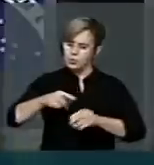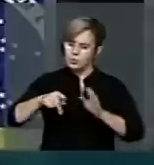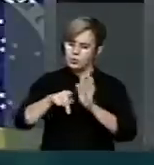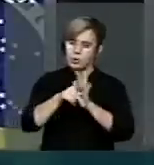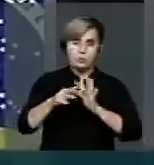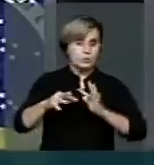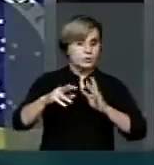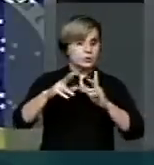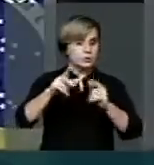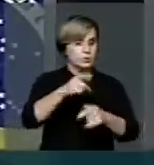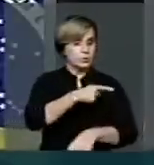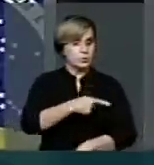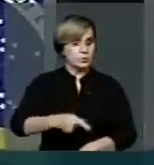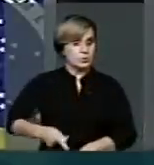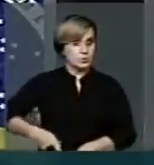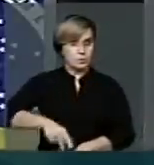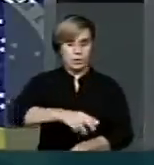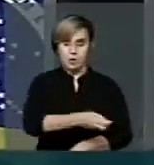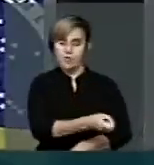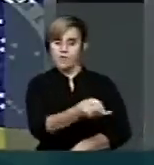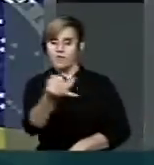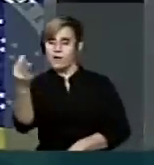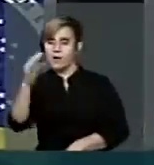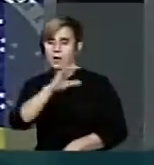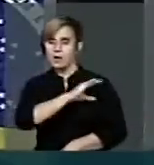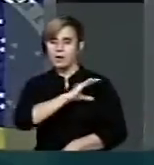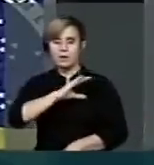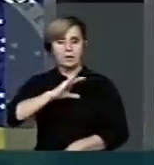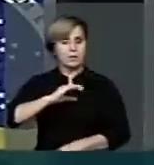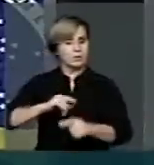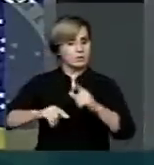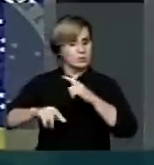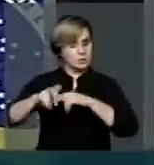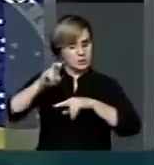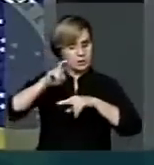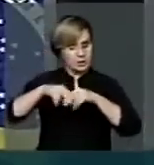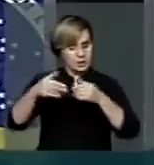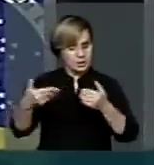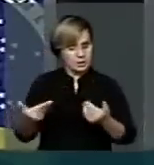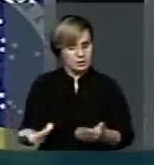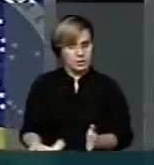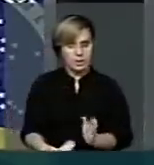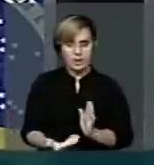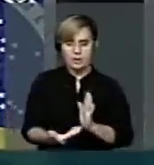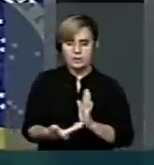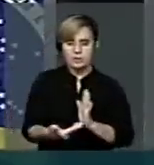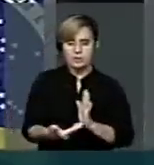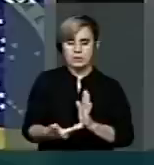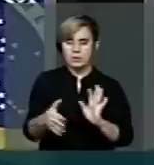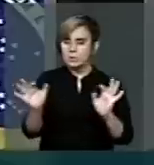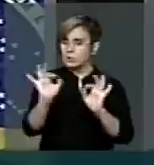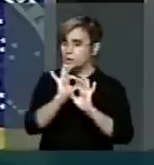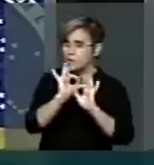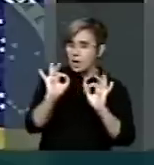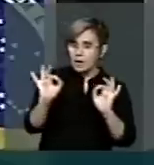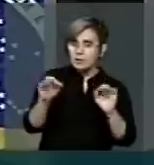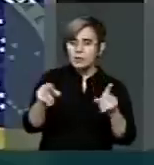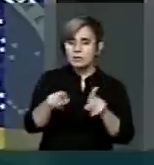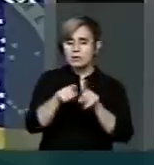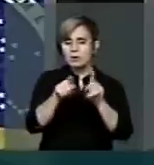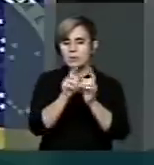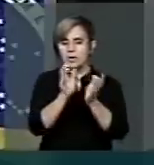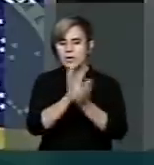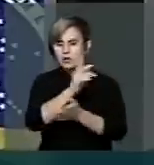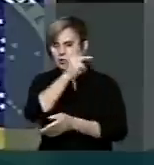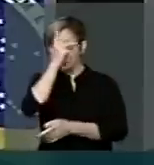presidentes, das outras comissões que têm assento nessa Casa, e não somente aqueles que ocupam